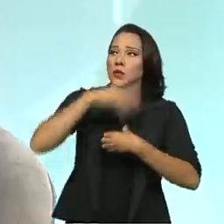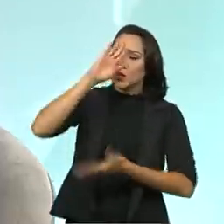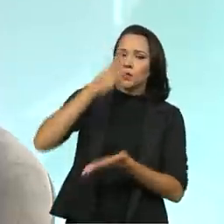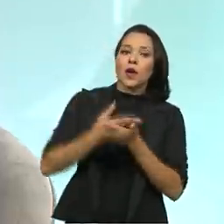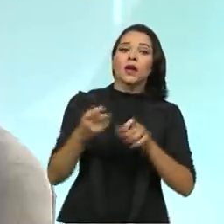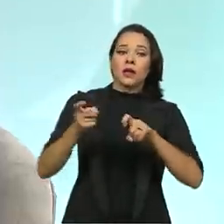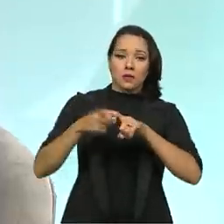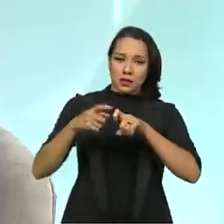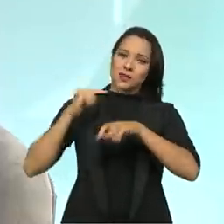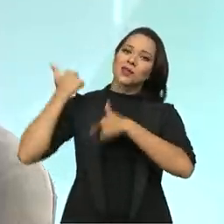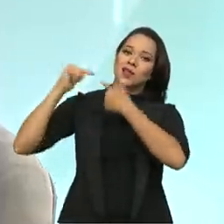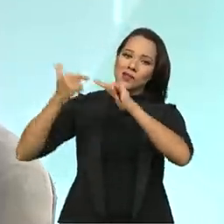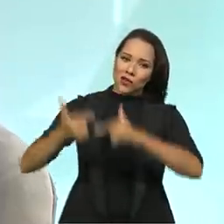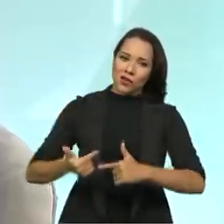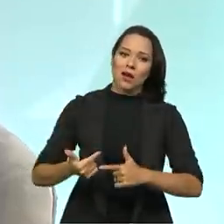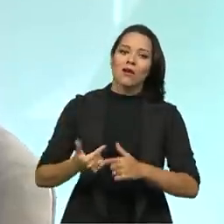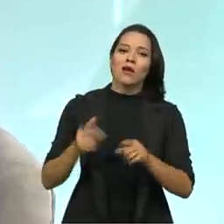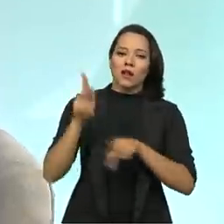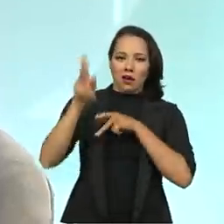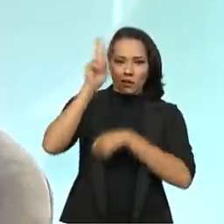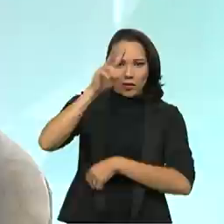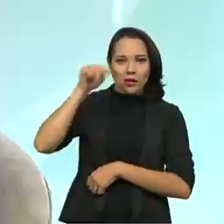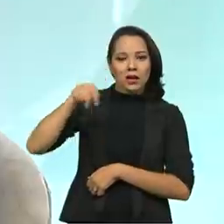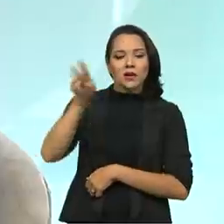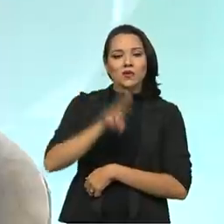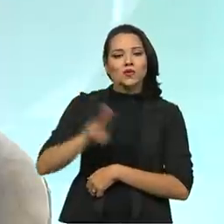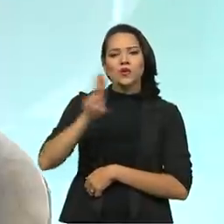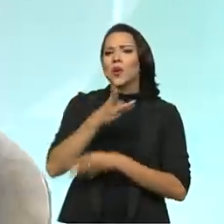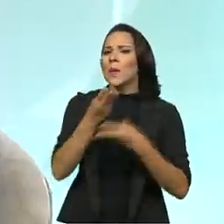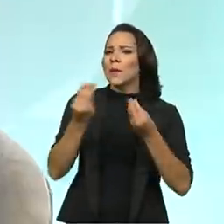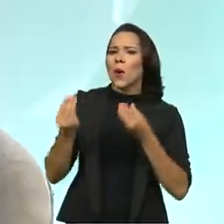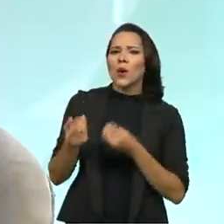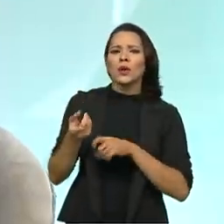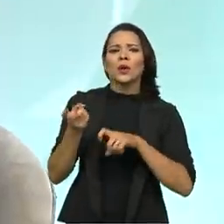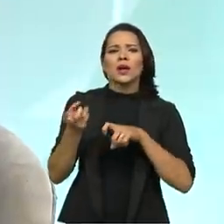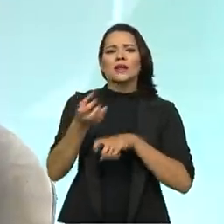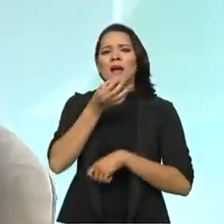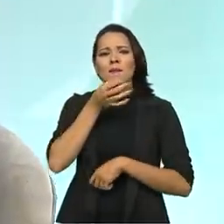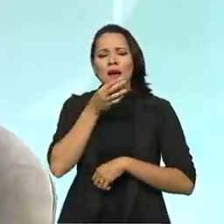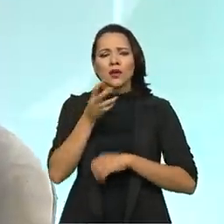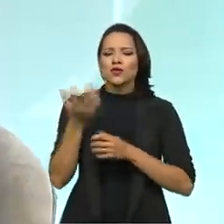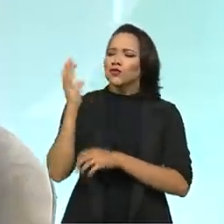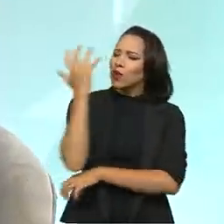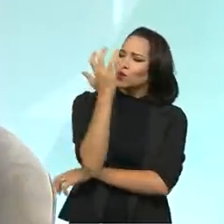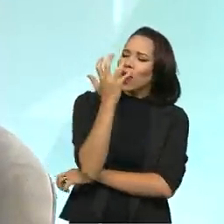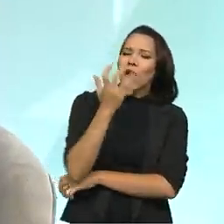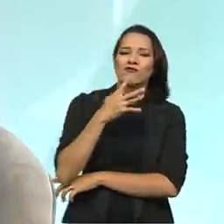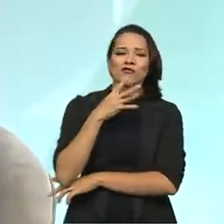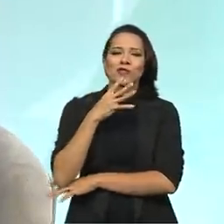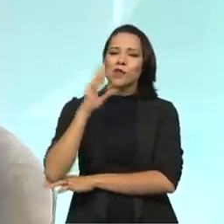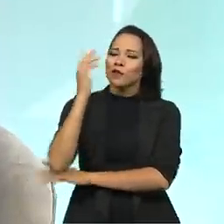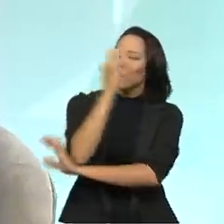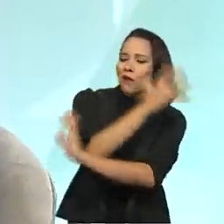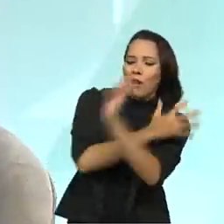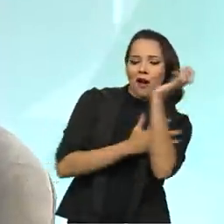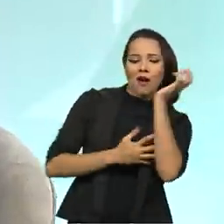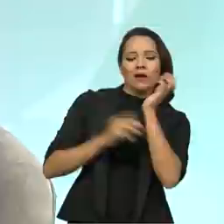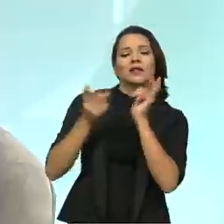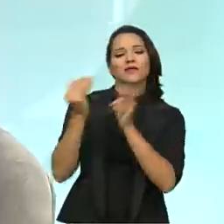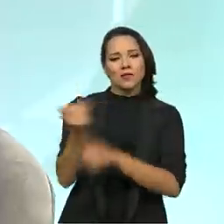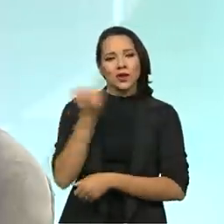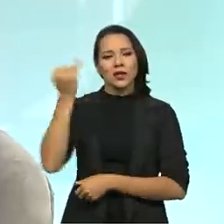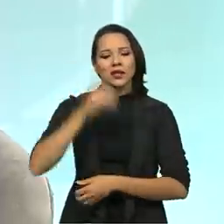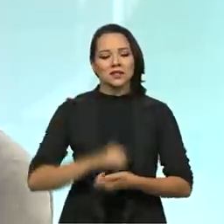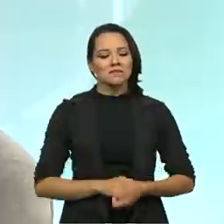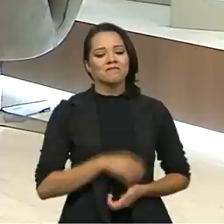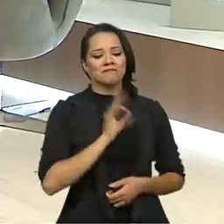medicina tradicional. Lembrando que esses povos, eles usam ainda muito da medicina tradicional, dos conhecimentos da floresta. Isso faz toda a diferença.